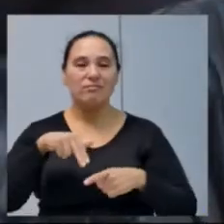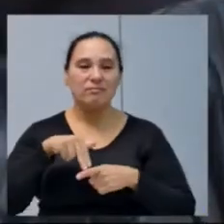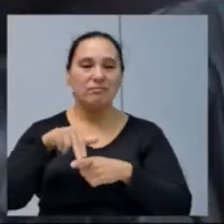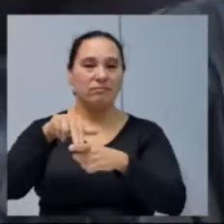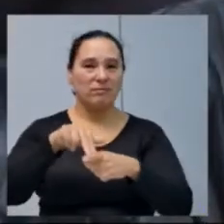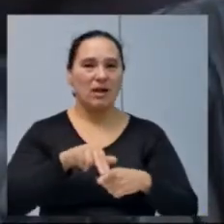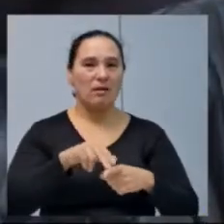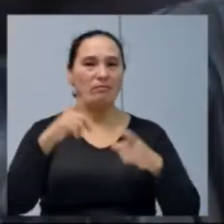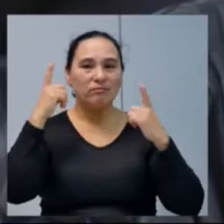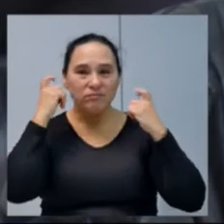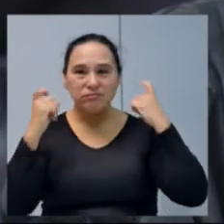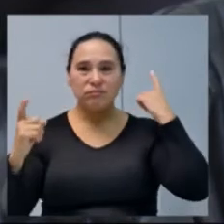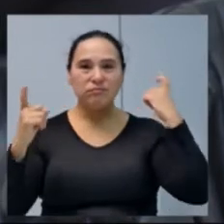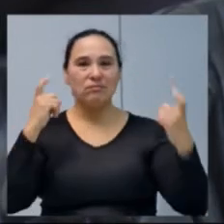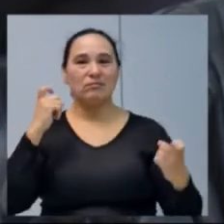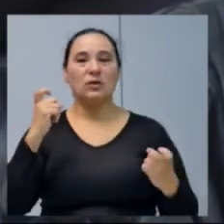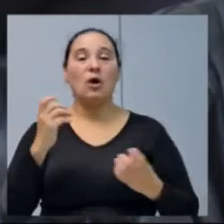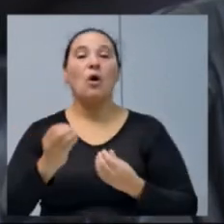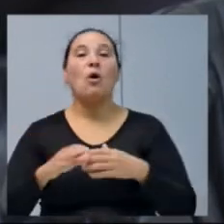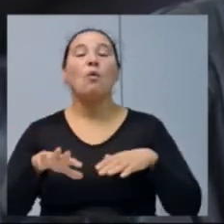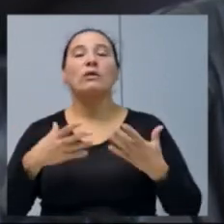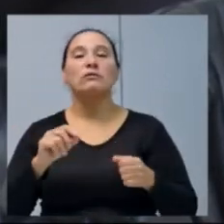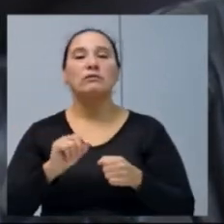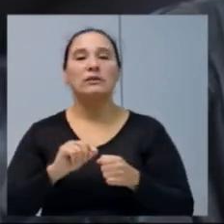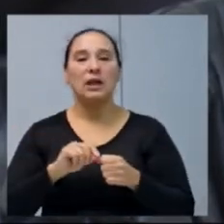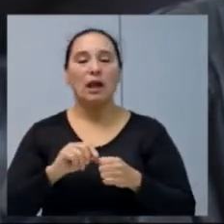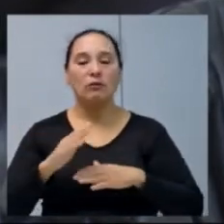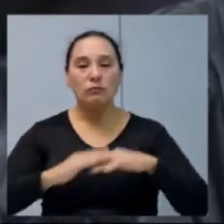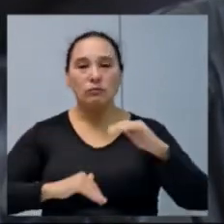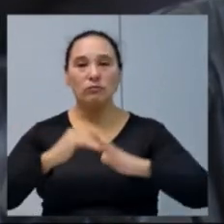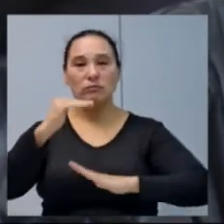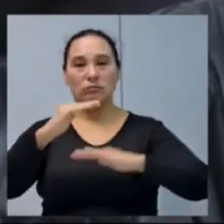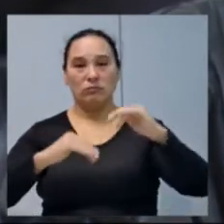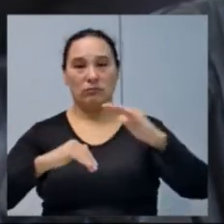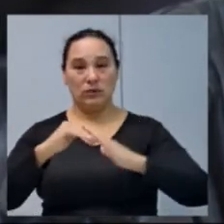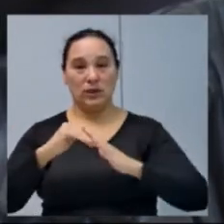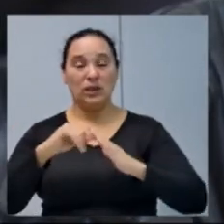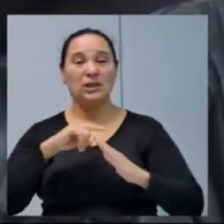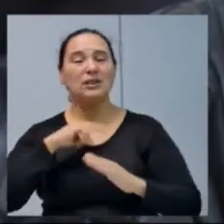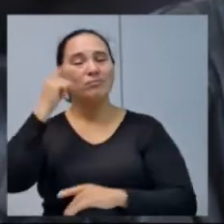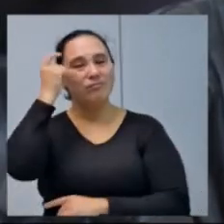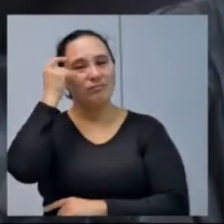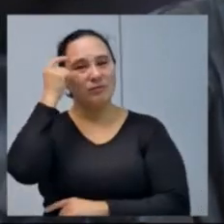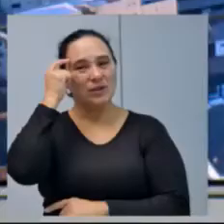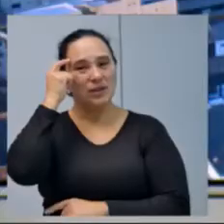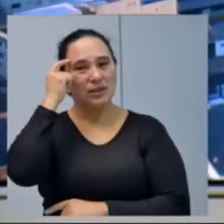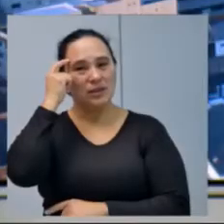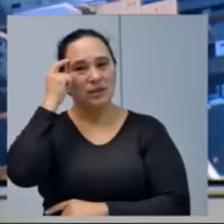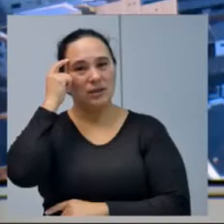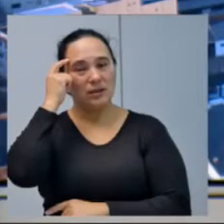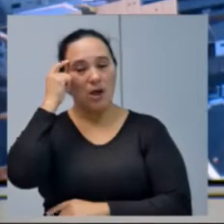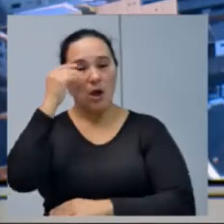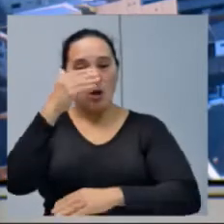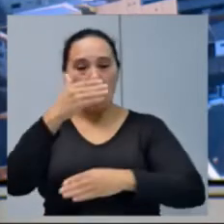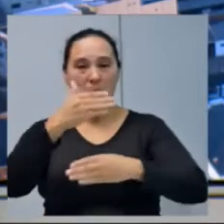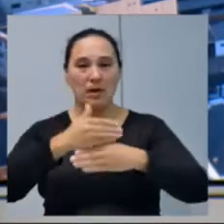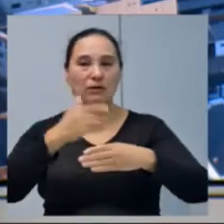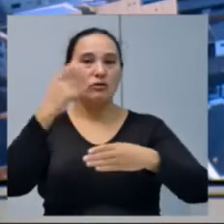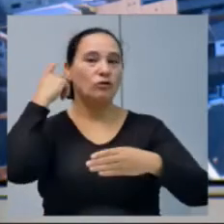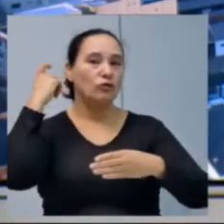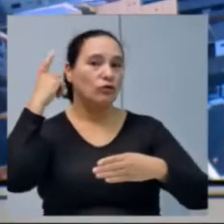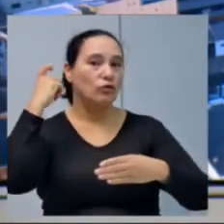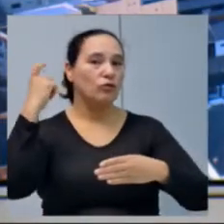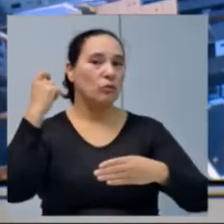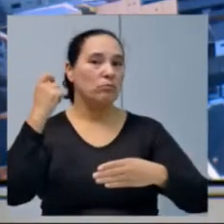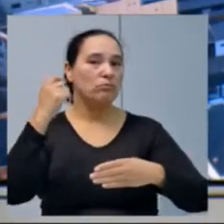barulhenta. Então, quando fizerem essa construção, devem pensar a respeito em uma barreira sonora. Por quê?